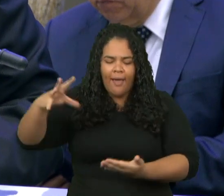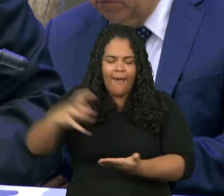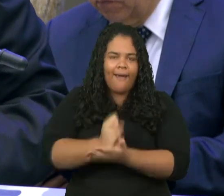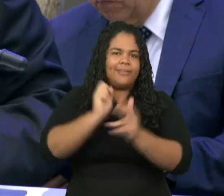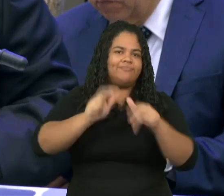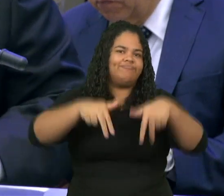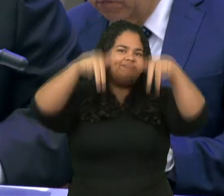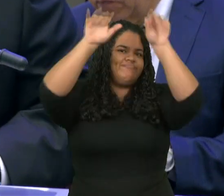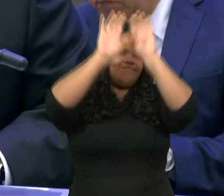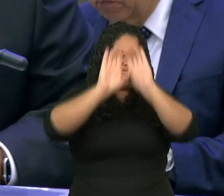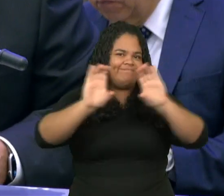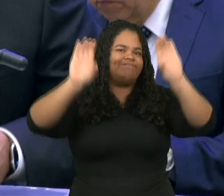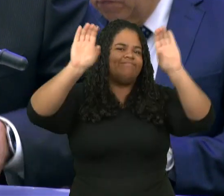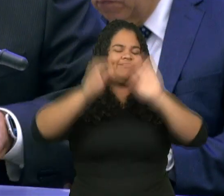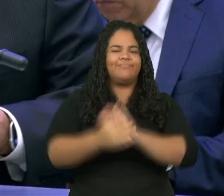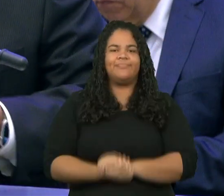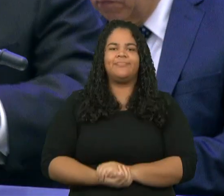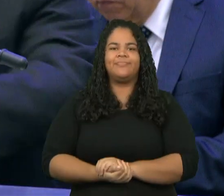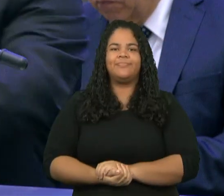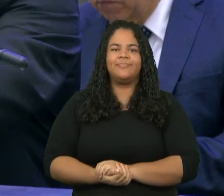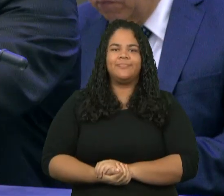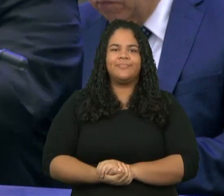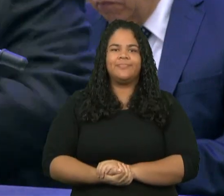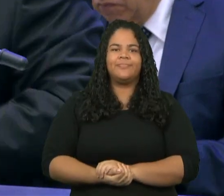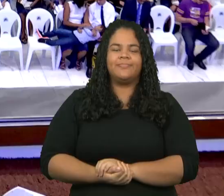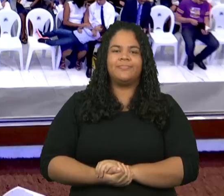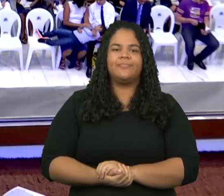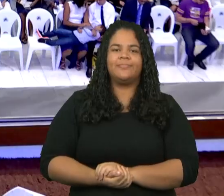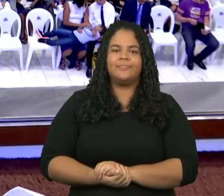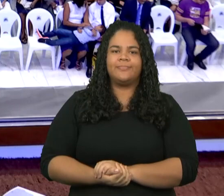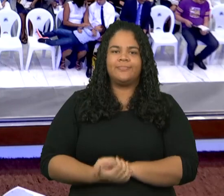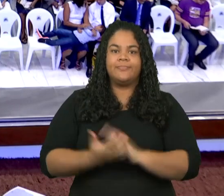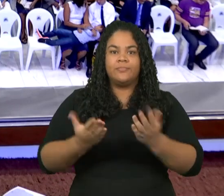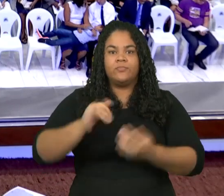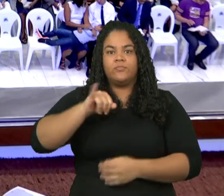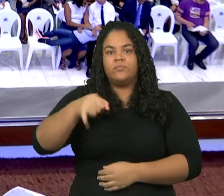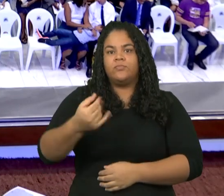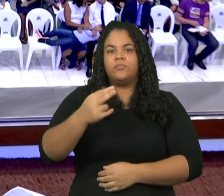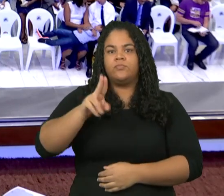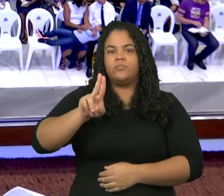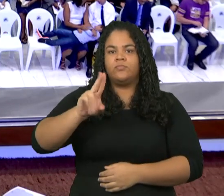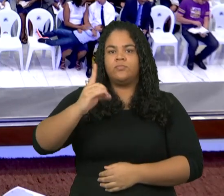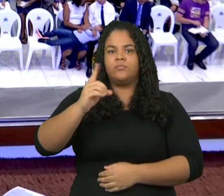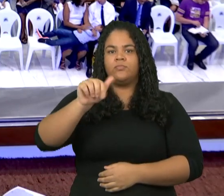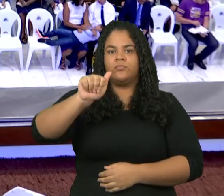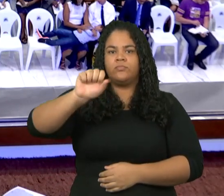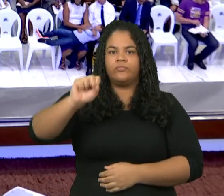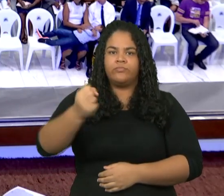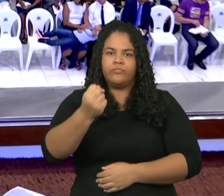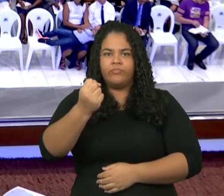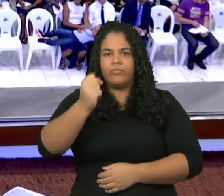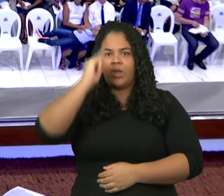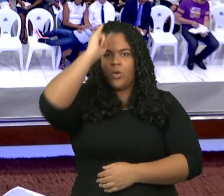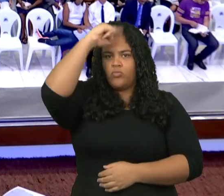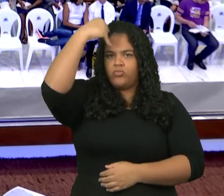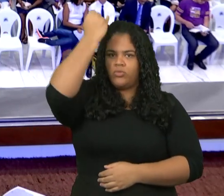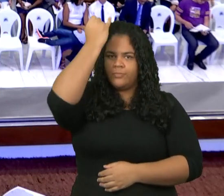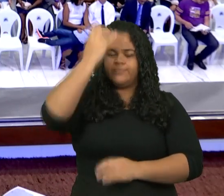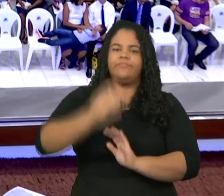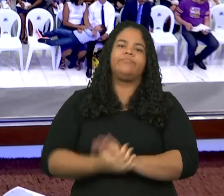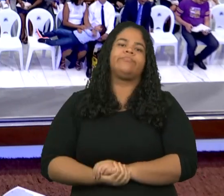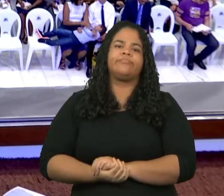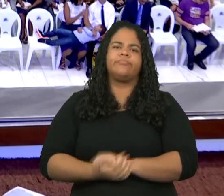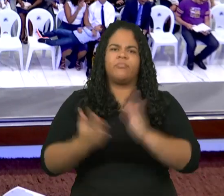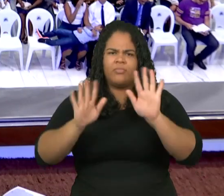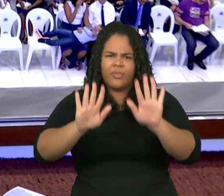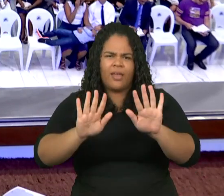antes do livro de Apocalipse, a epístola de Judas, que é claro que não foi aquele Judas, para